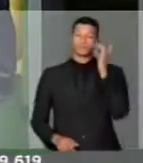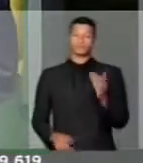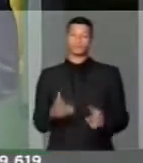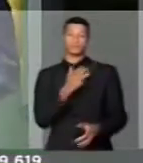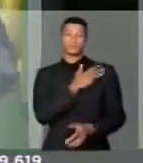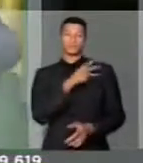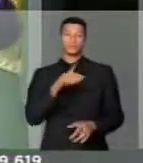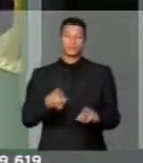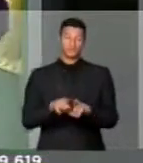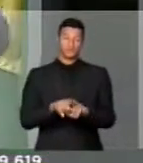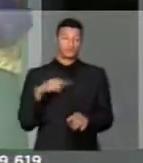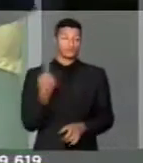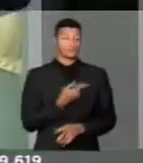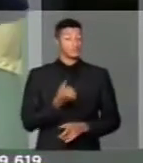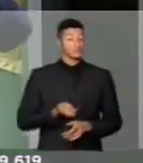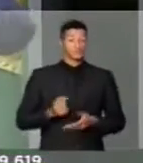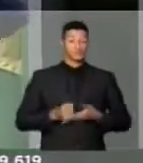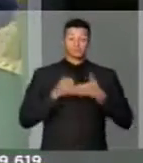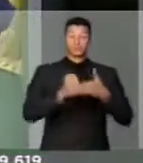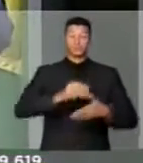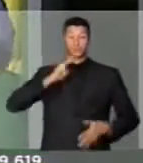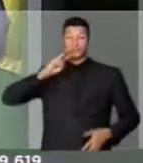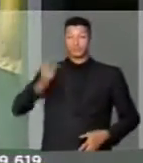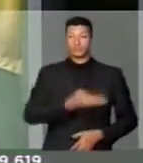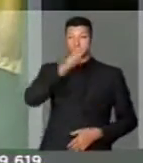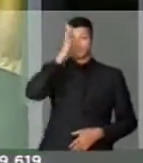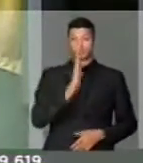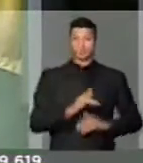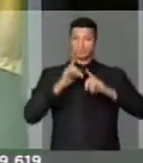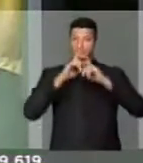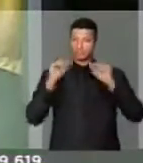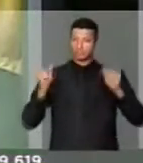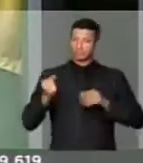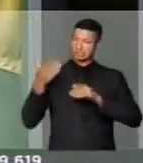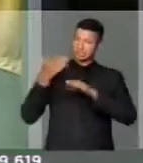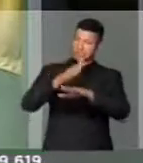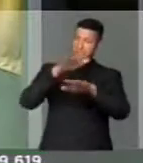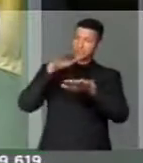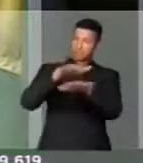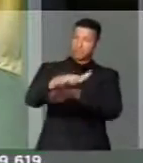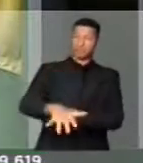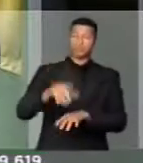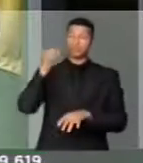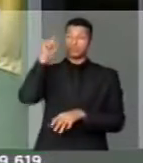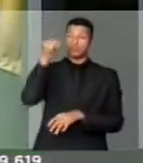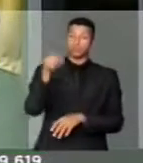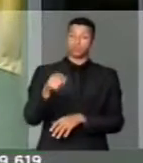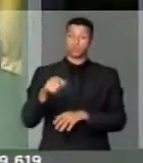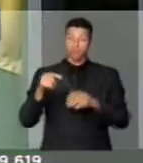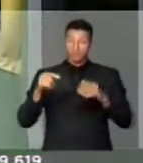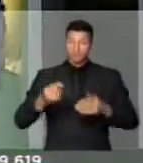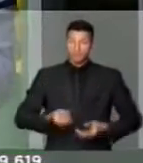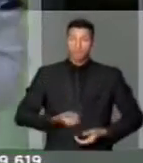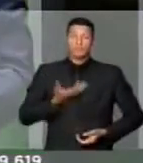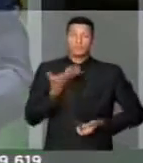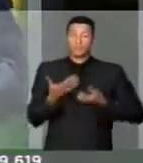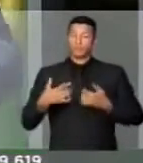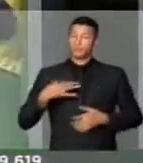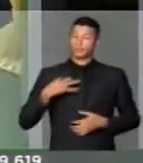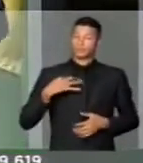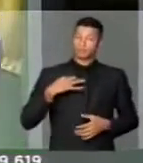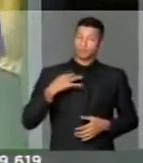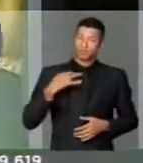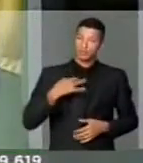Nós levamos milhões de brasileiros às ruas que lá espontaneamente,